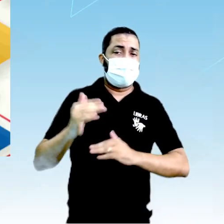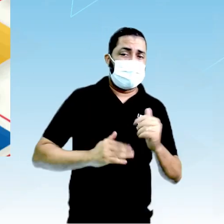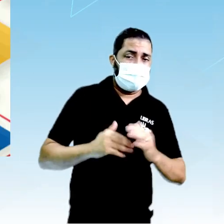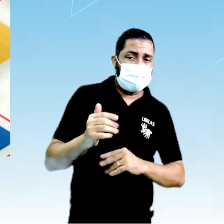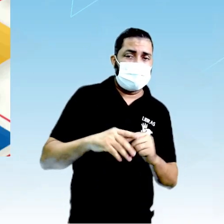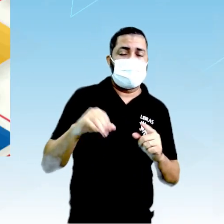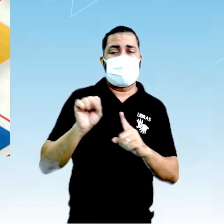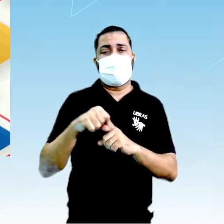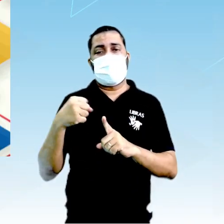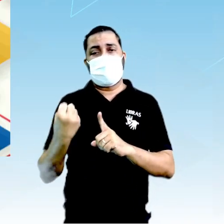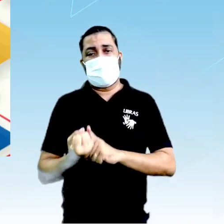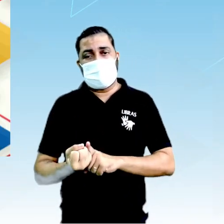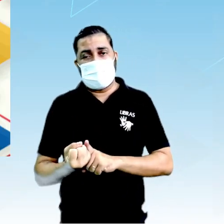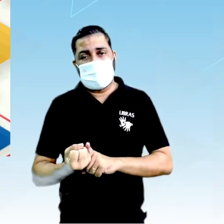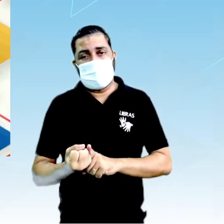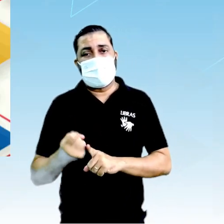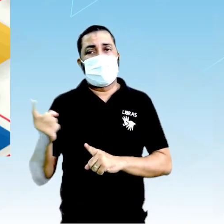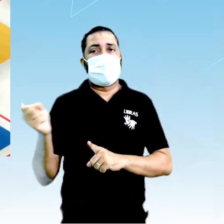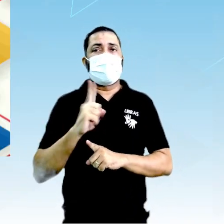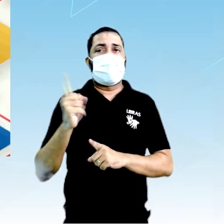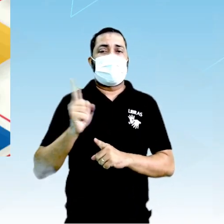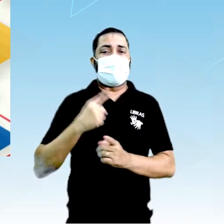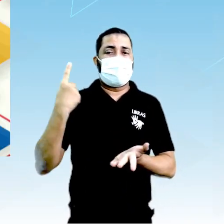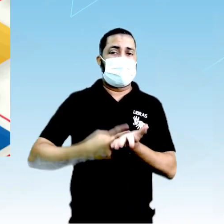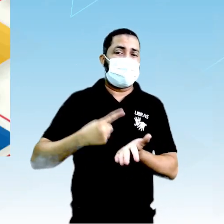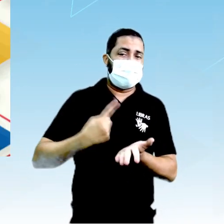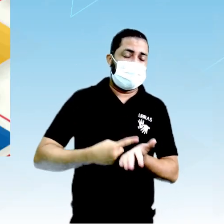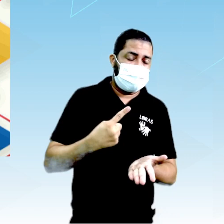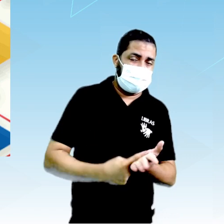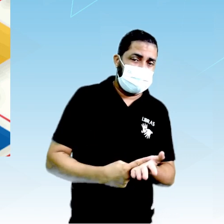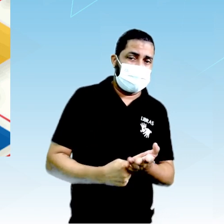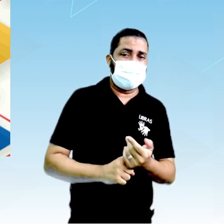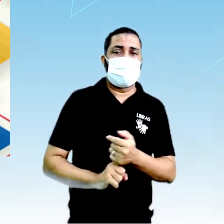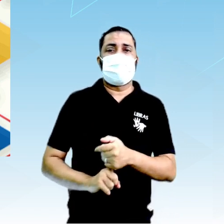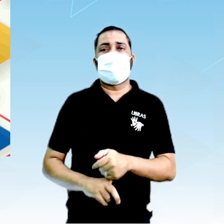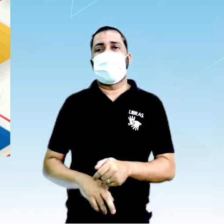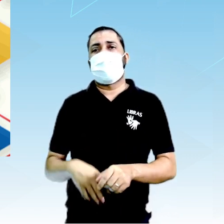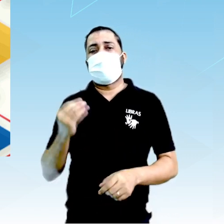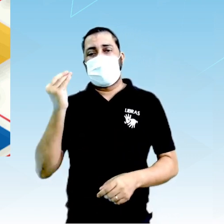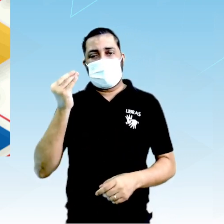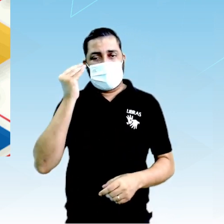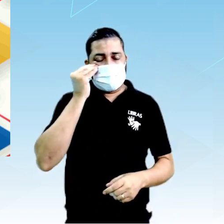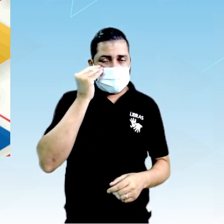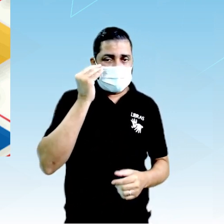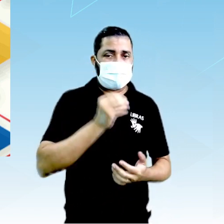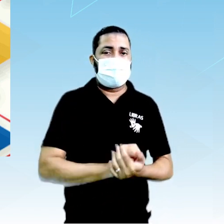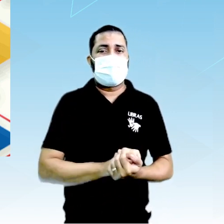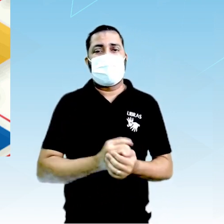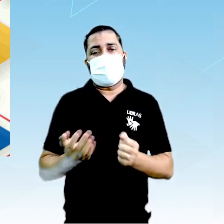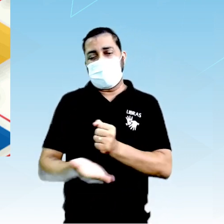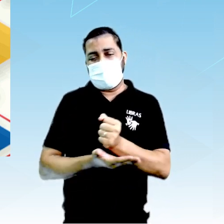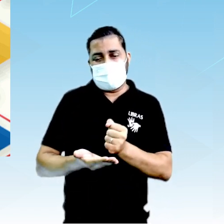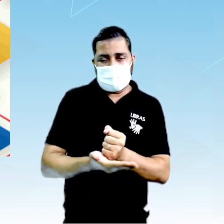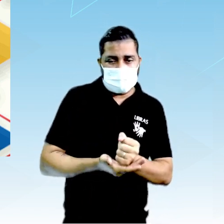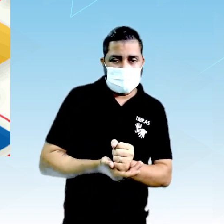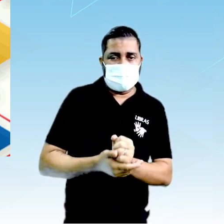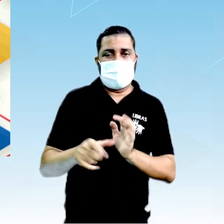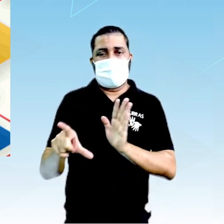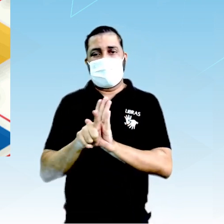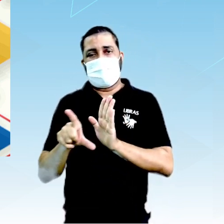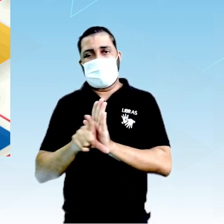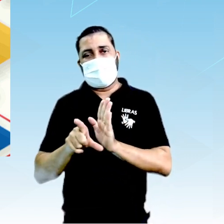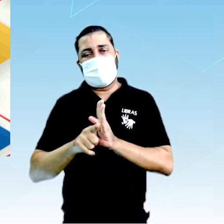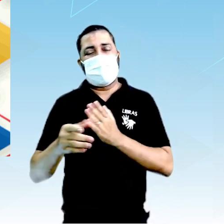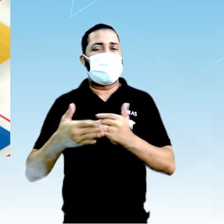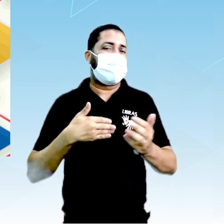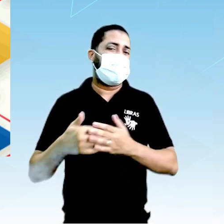questão social, não é algo determinado de forma experimental, com base nas leis ponderais ou